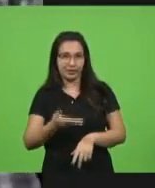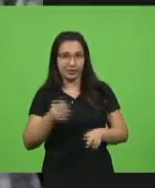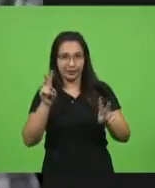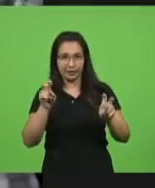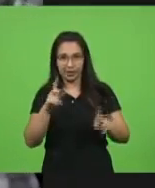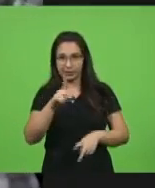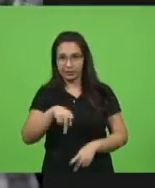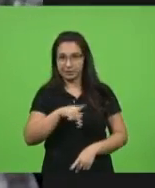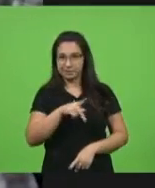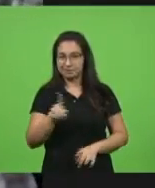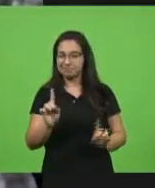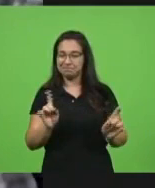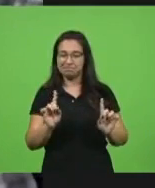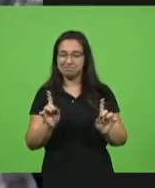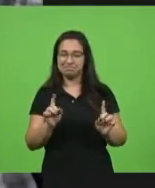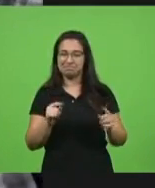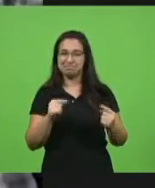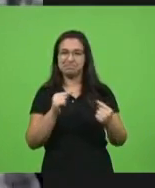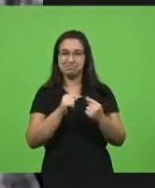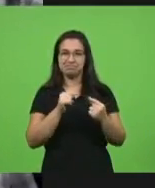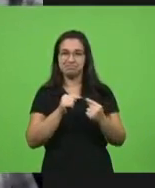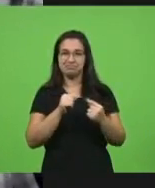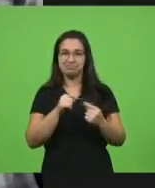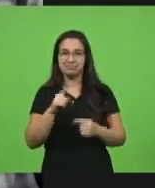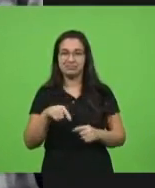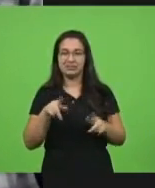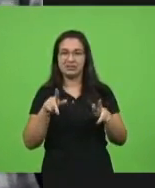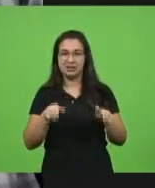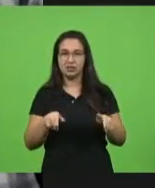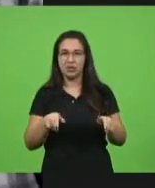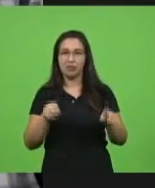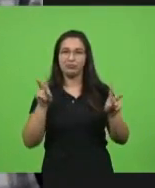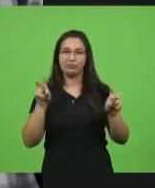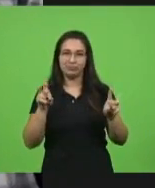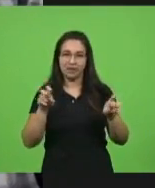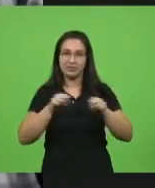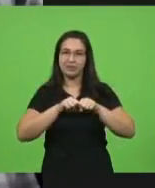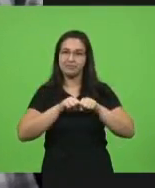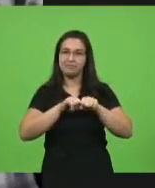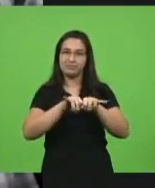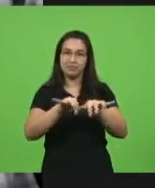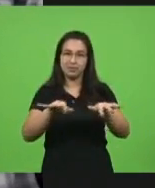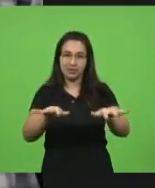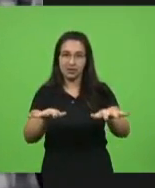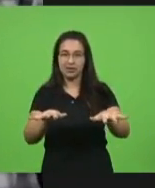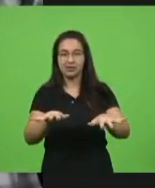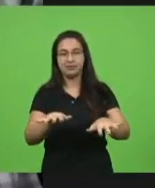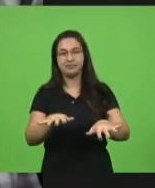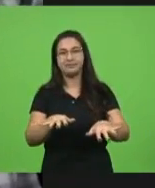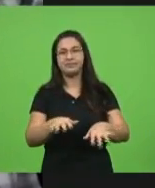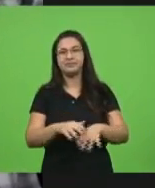é a questão da pandemia. Nesses últimos dias,